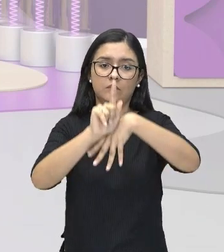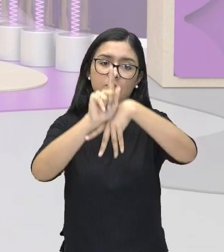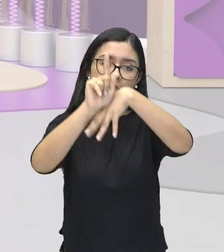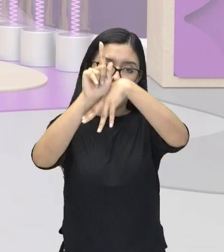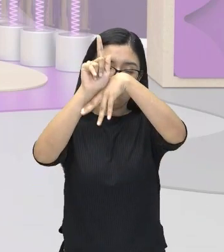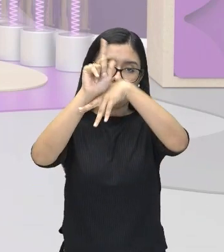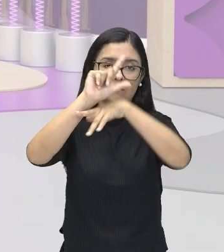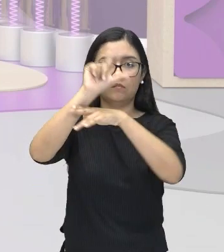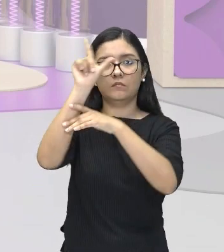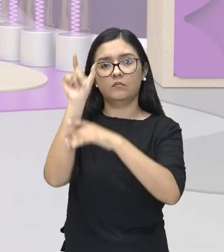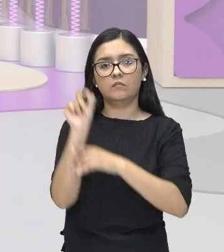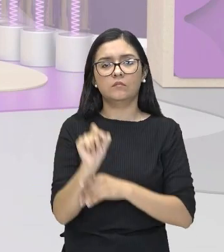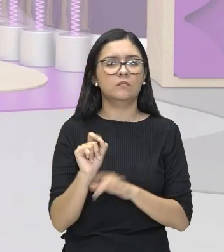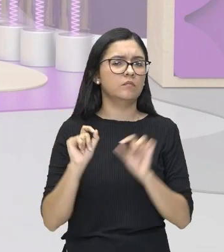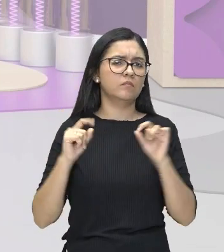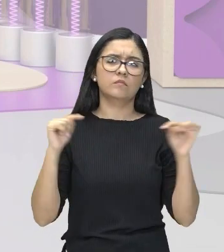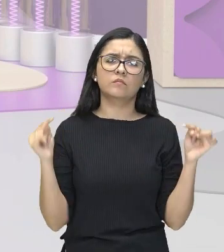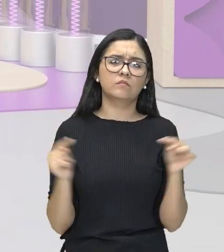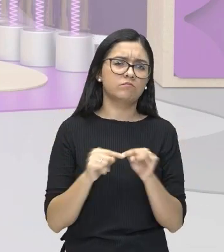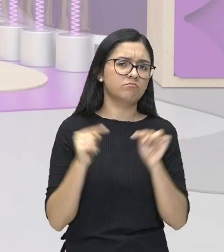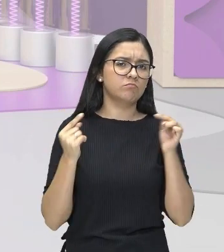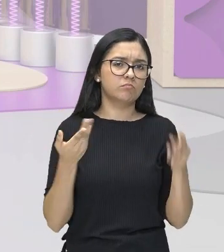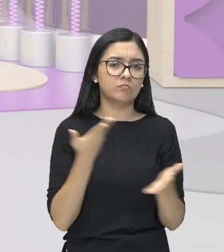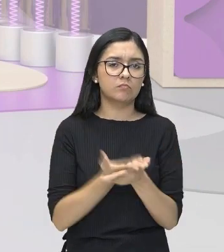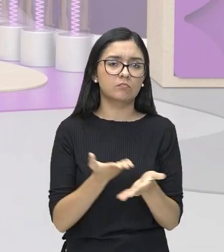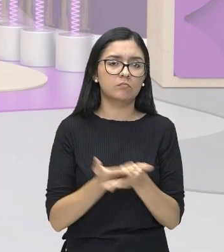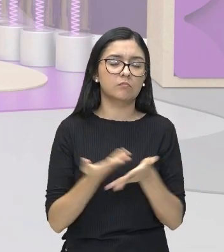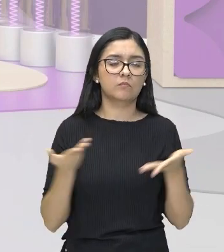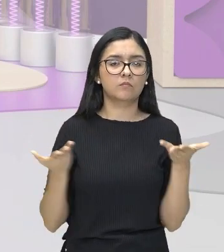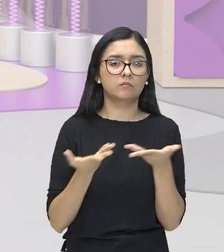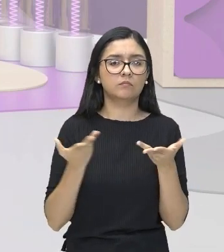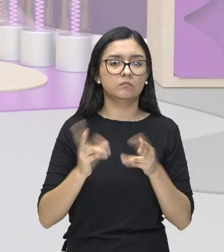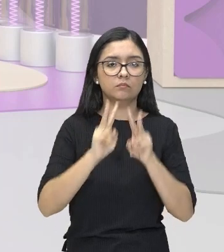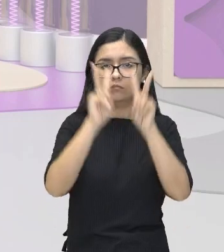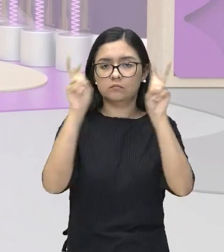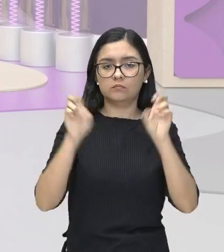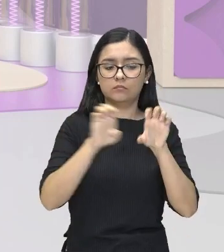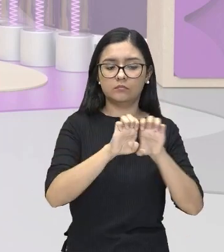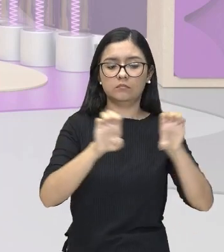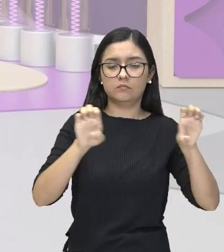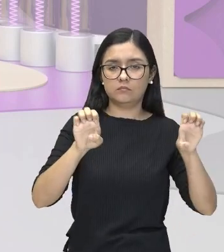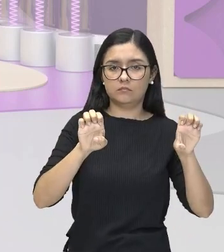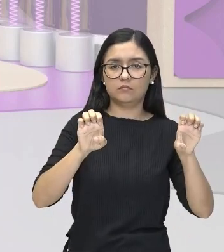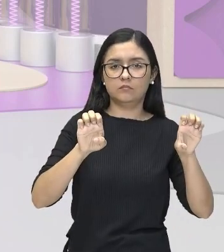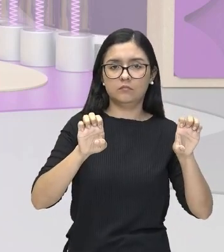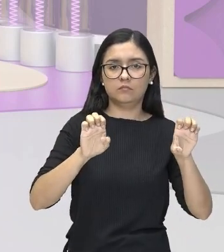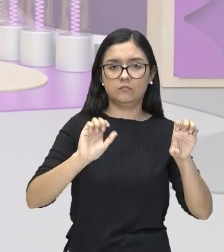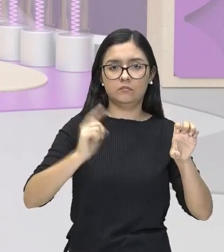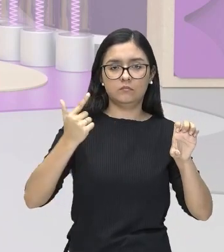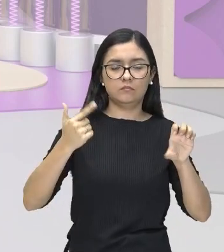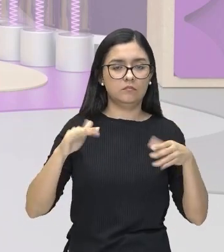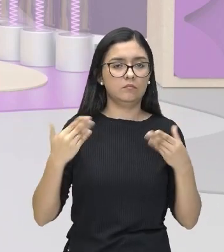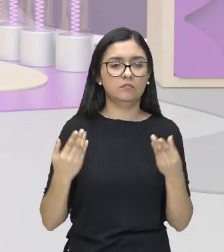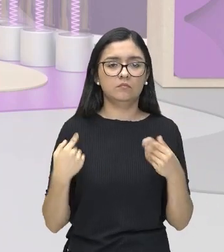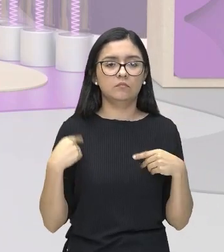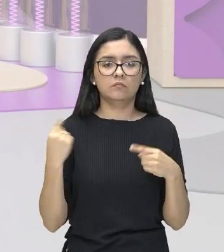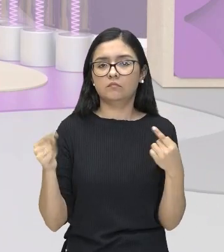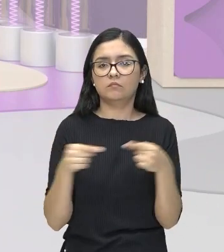foguete. O que que isso tem a ver com a nossa aula falando de equações polinomiais do segundo grau?